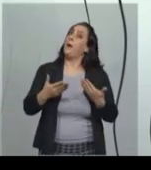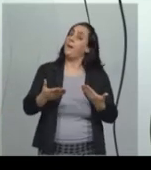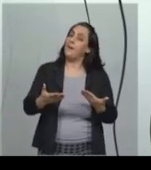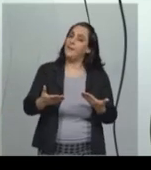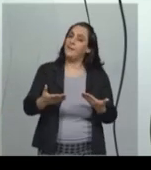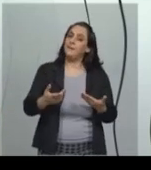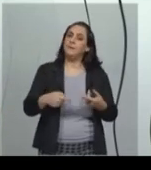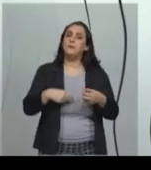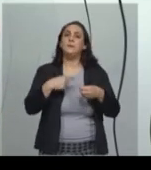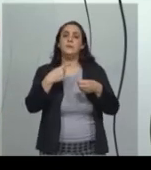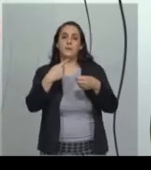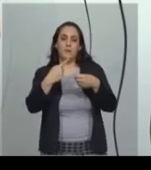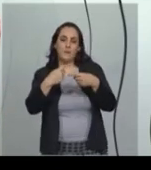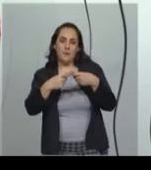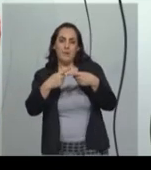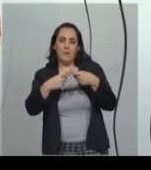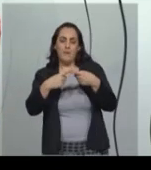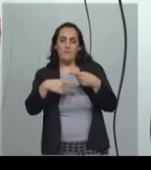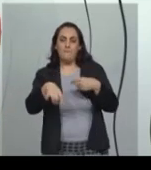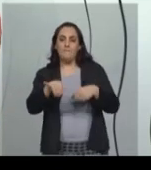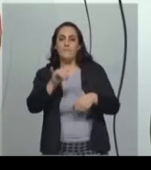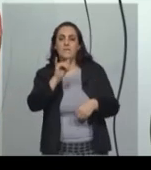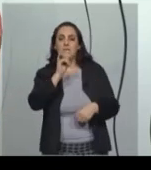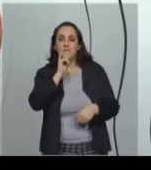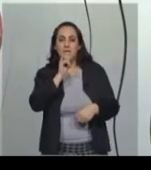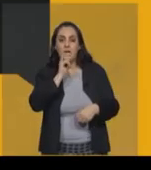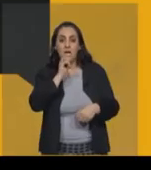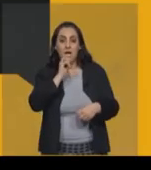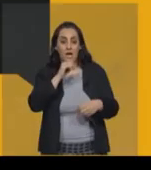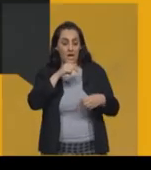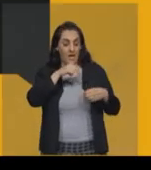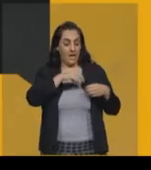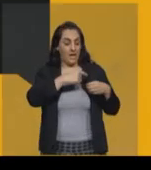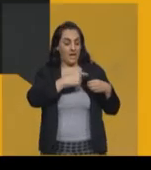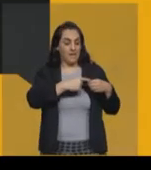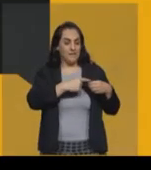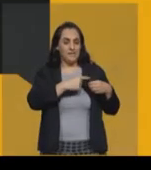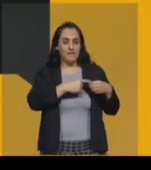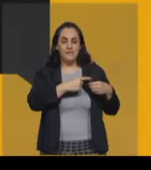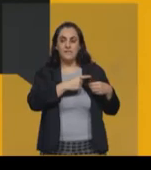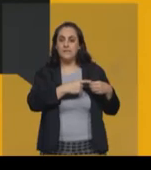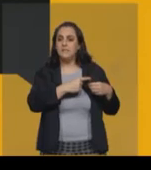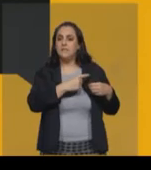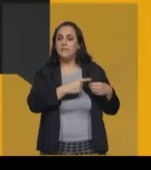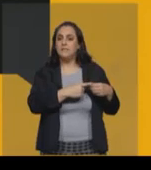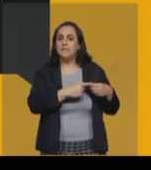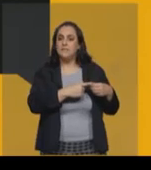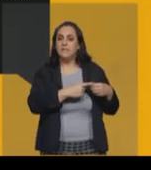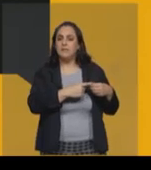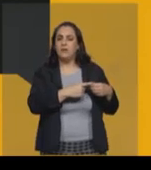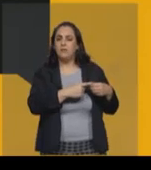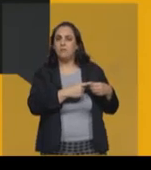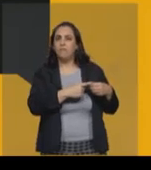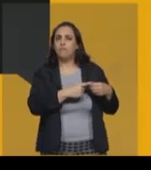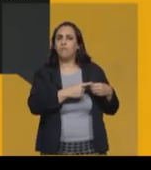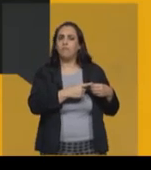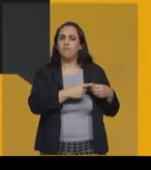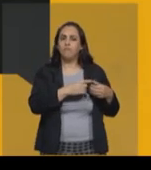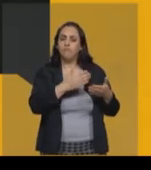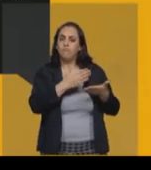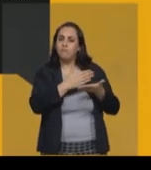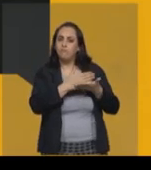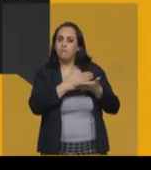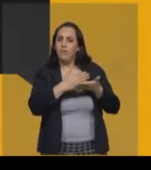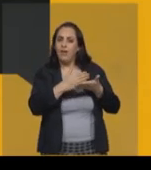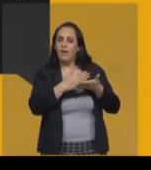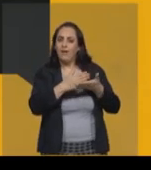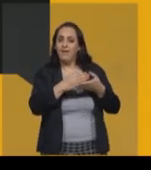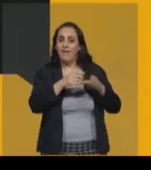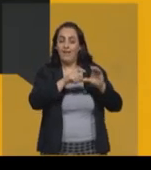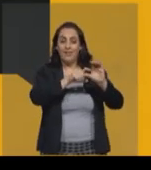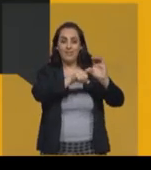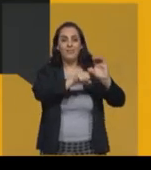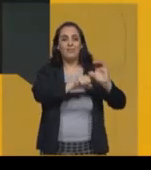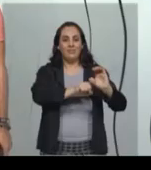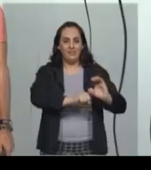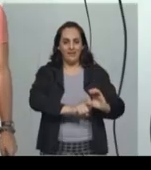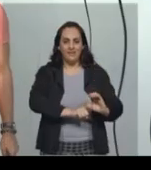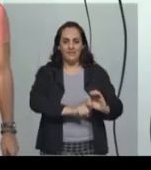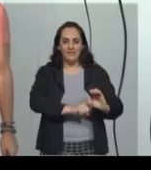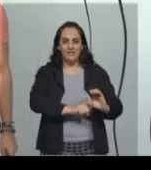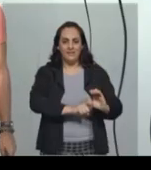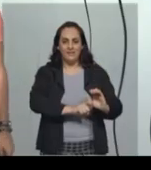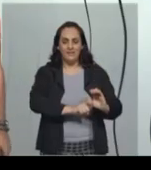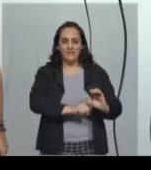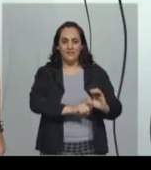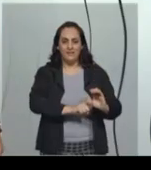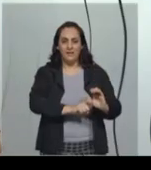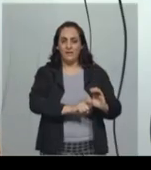quando essa cidade, por algum motivo, ela deixa, ela se torna independente, deixa, então, de ser